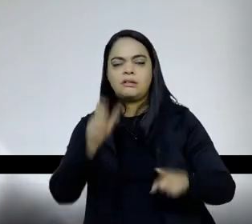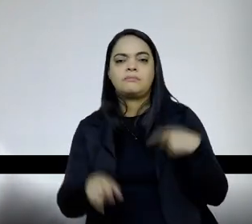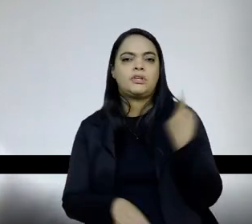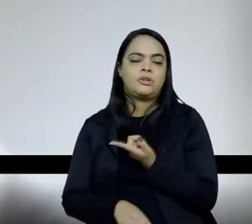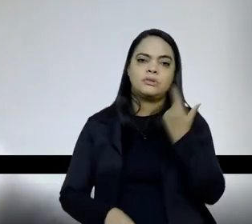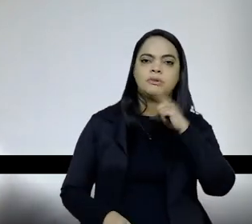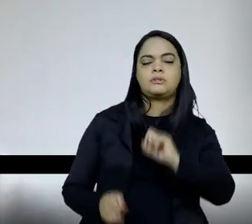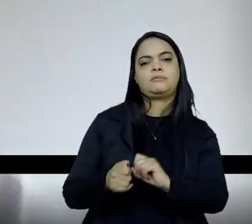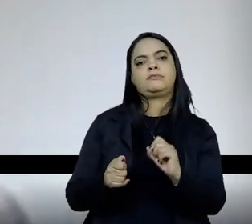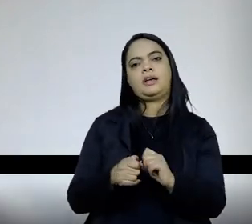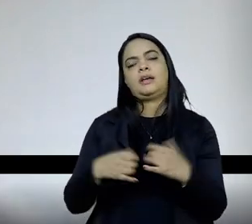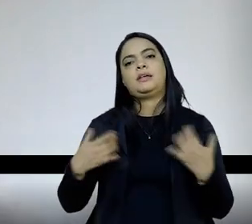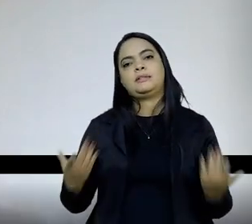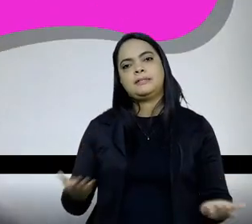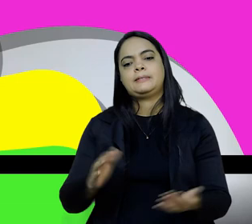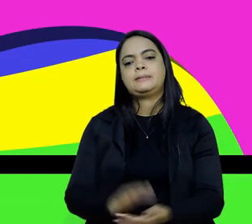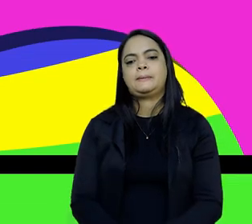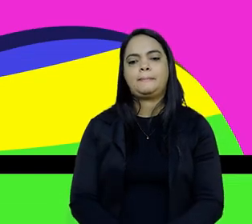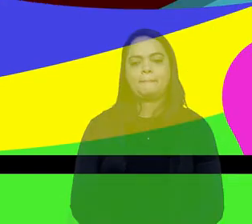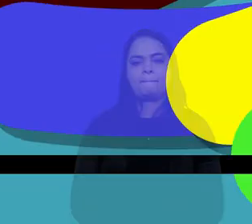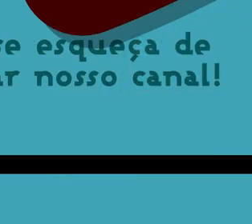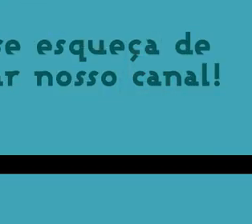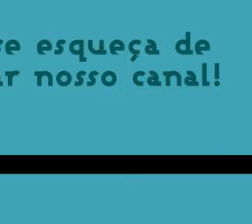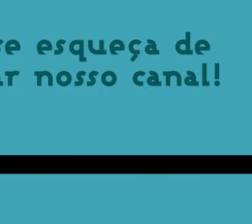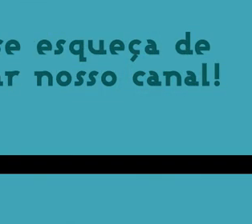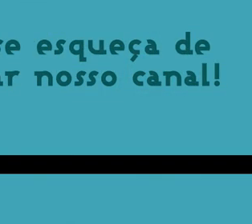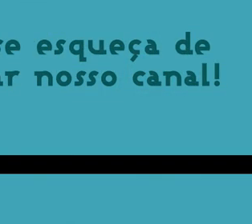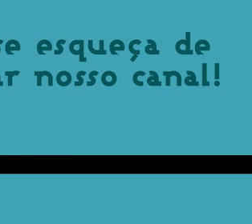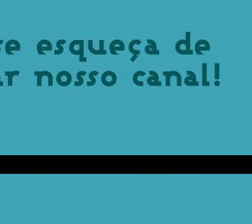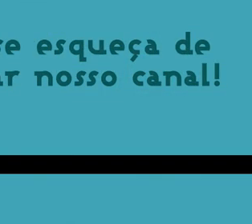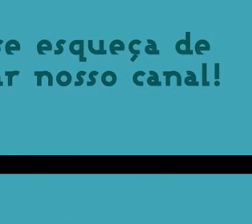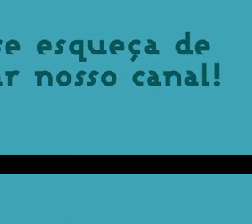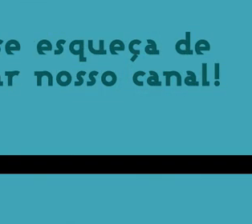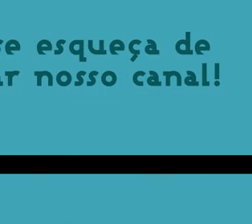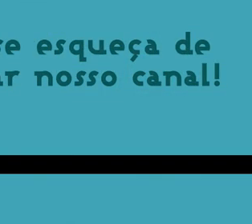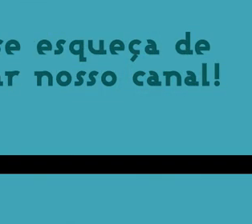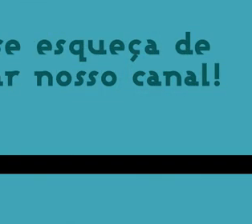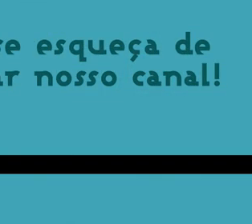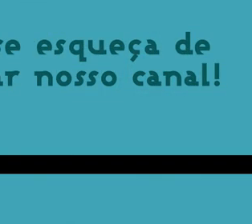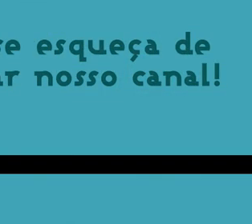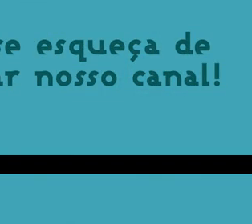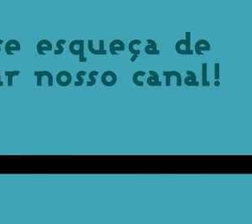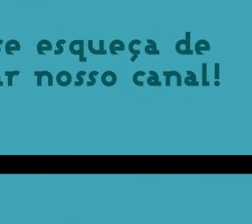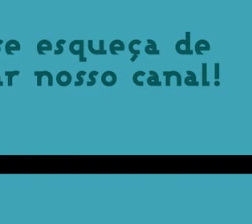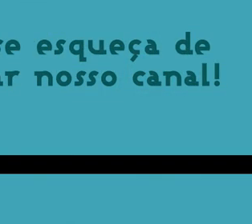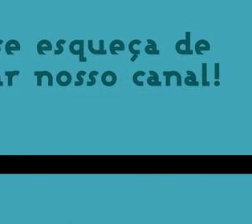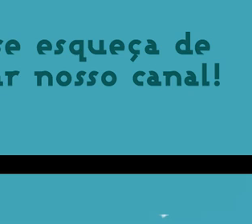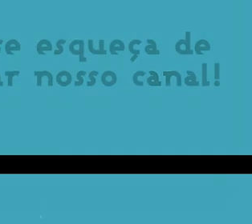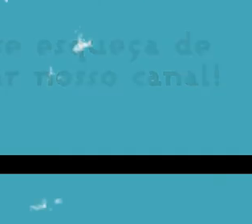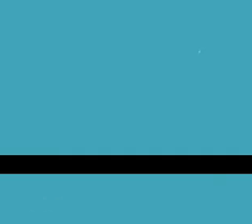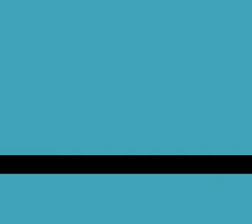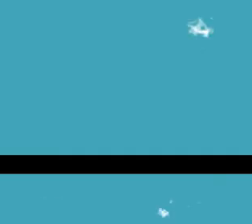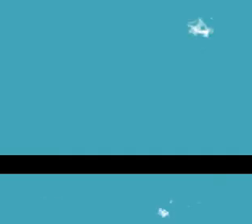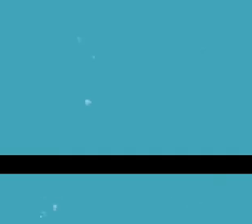produziremos. Mas, enfim, é isso. Portal do Bicentenário. Obrigada por assistir. Não se esqueça de assinar nosso